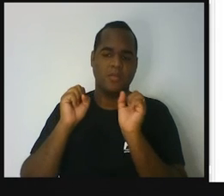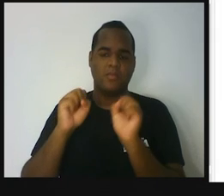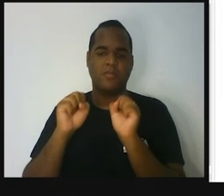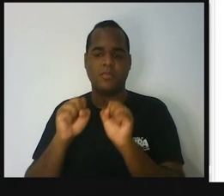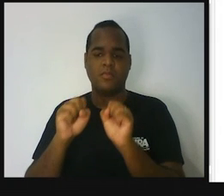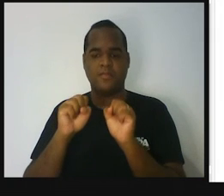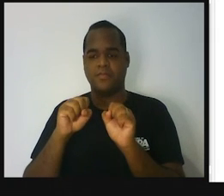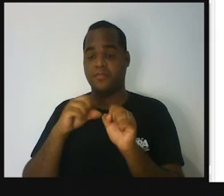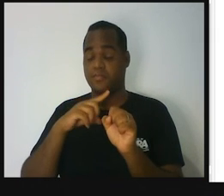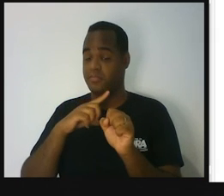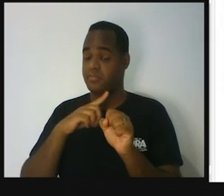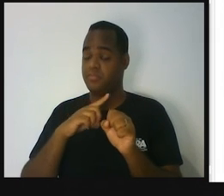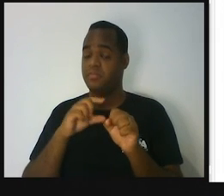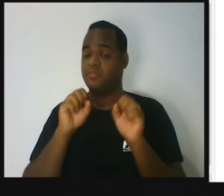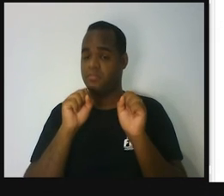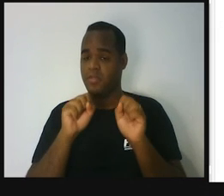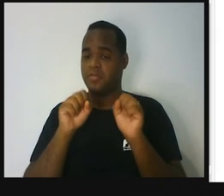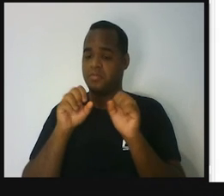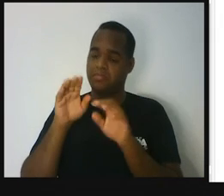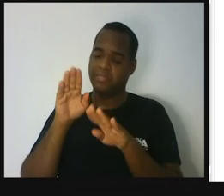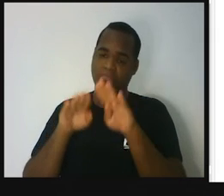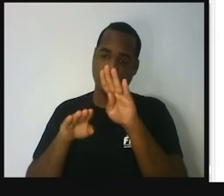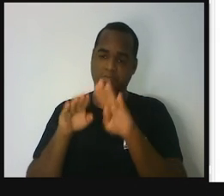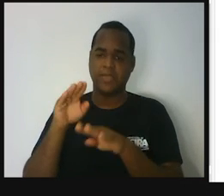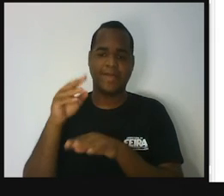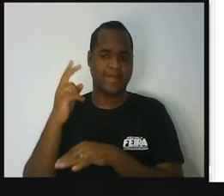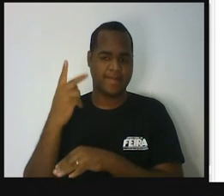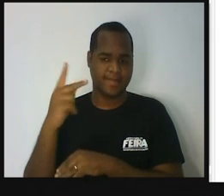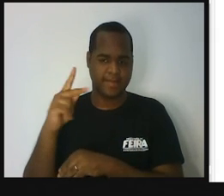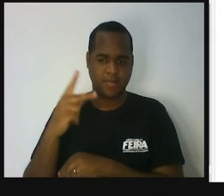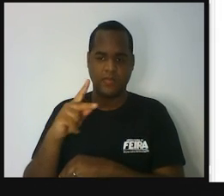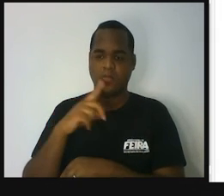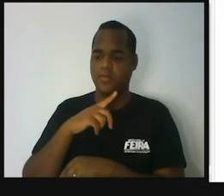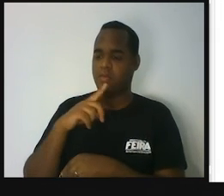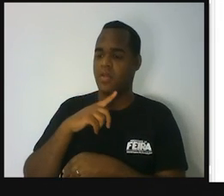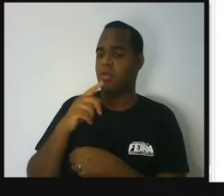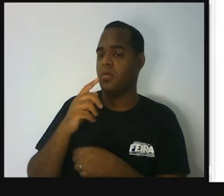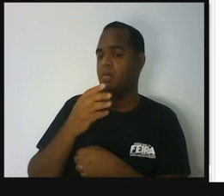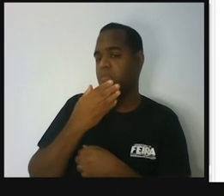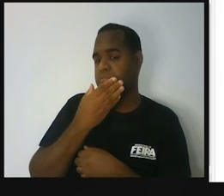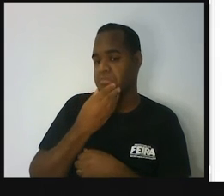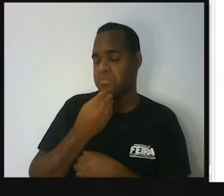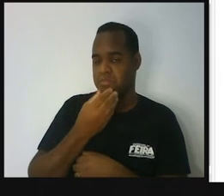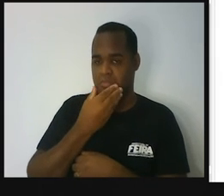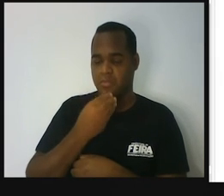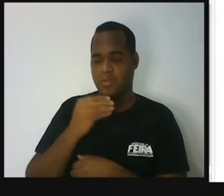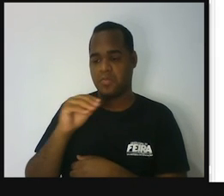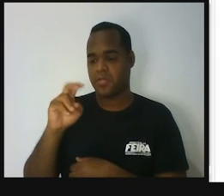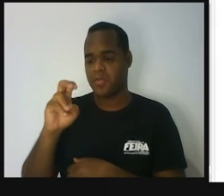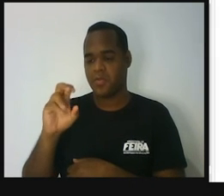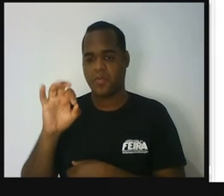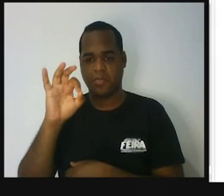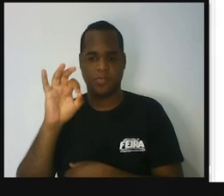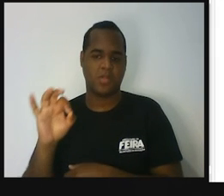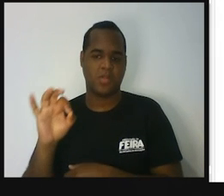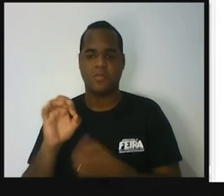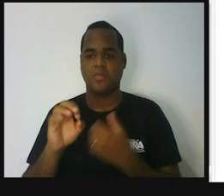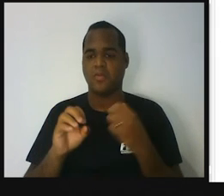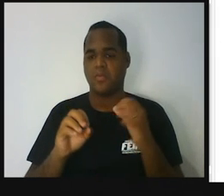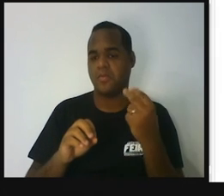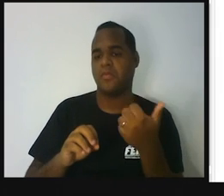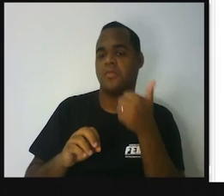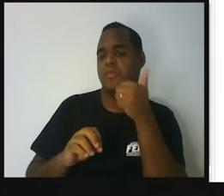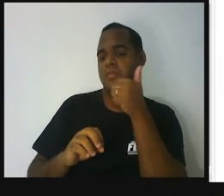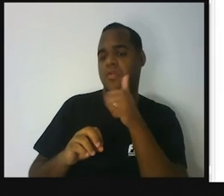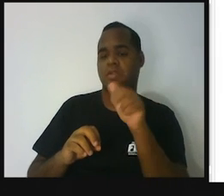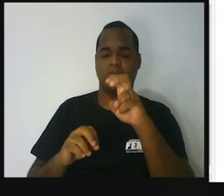probabilidade, a chance de nascer um bebê menino ou uma bebê menina